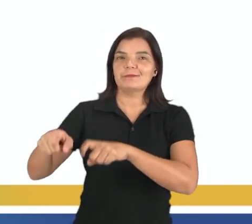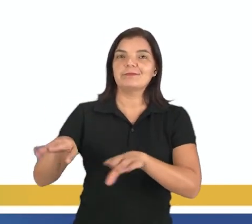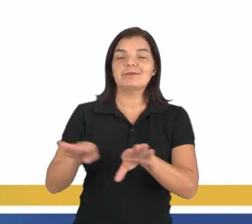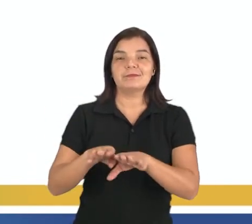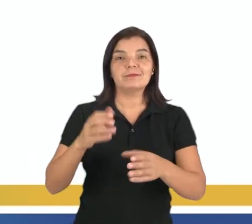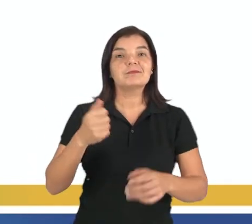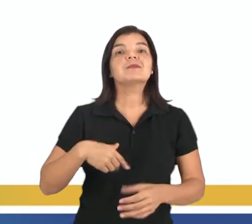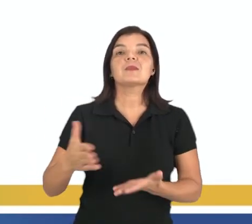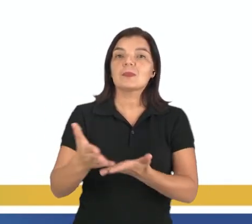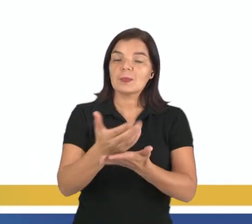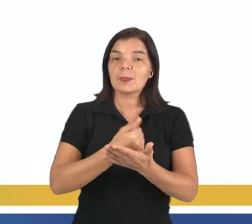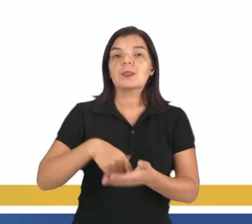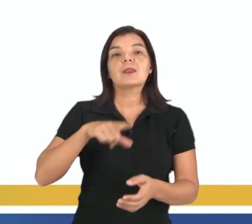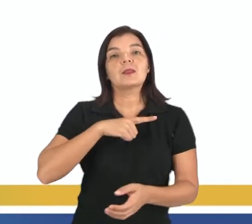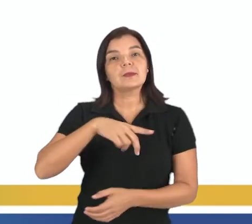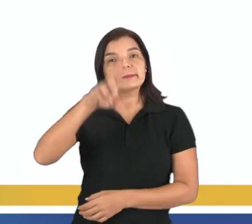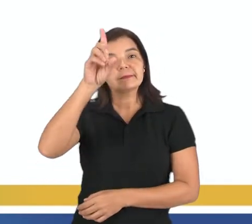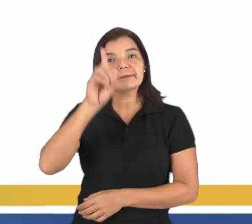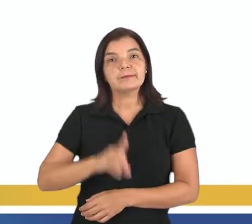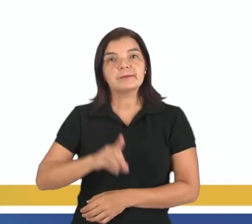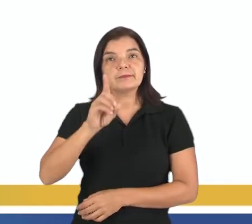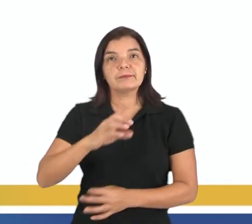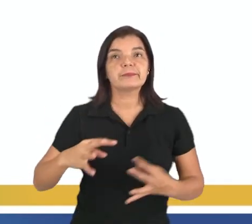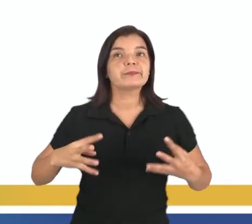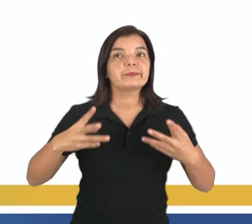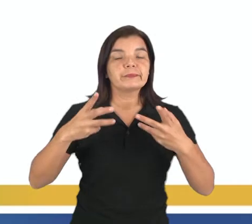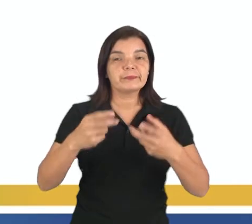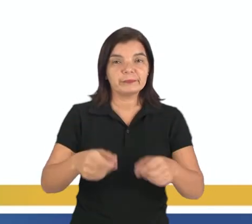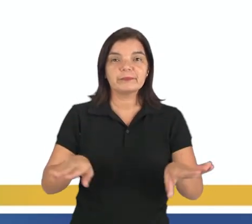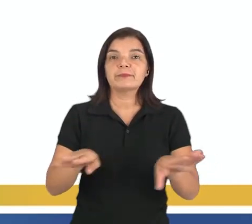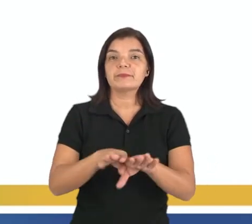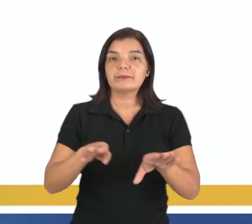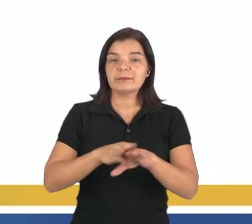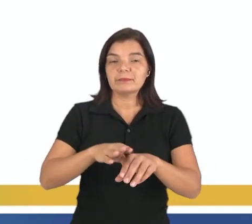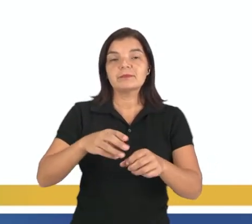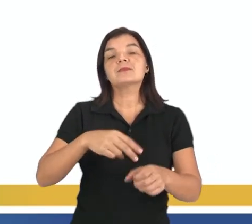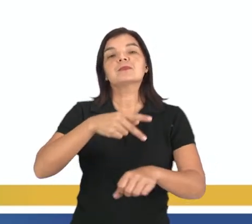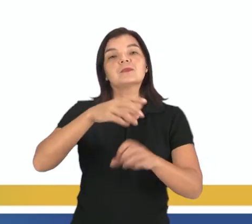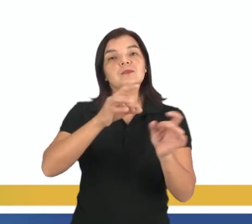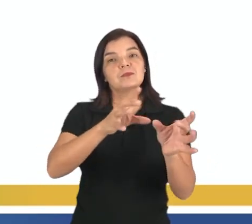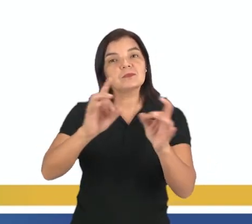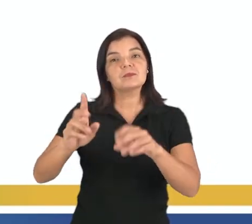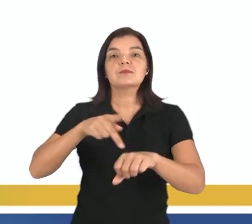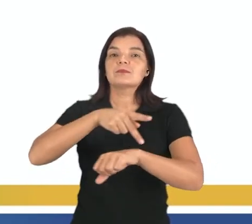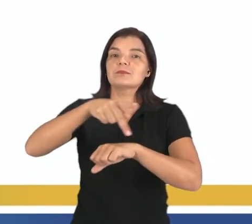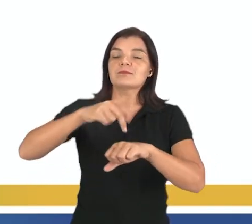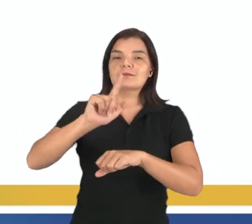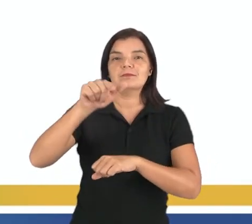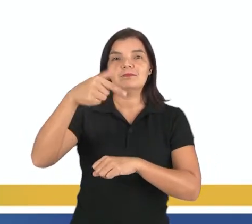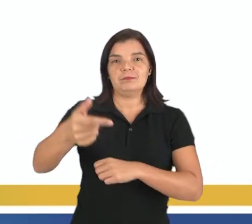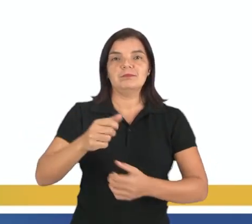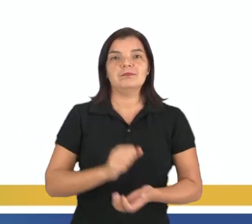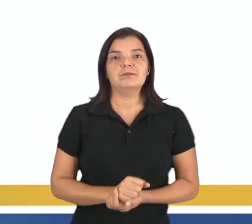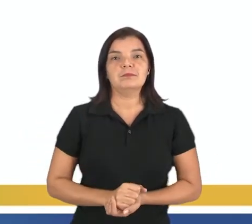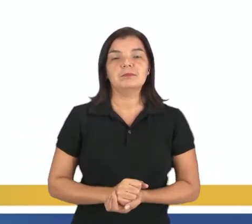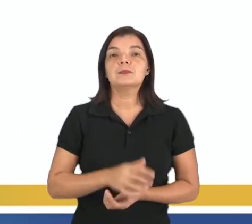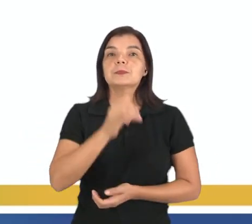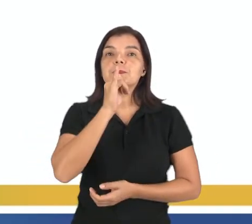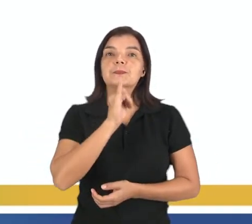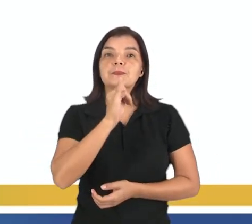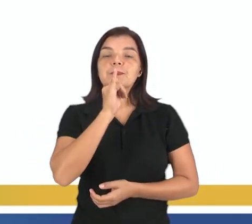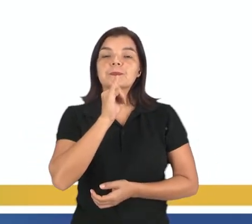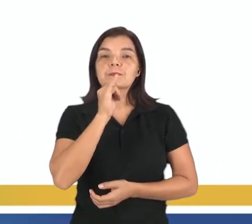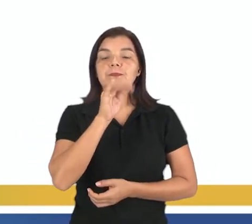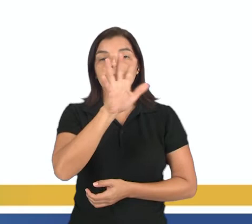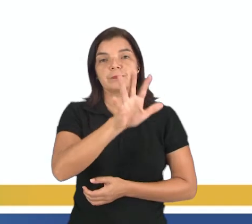adquirindo também o direito sobre tudo o que fosse exportado para outros territórios. Trago aqui o exemplo